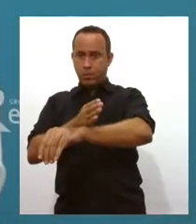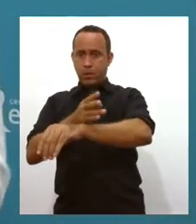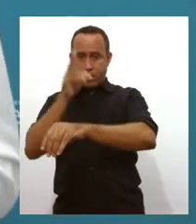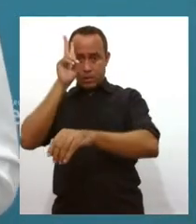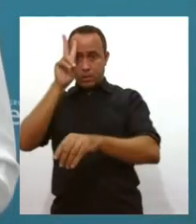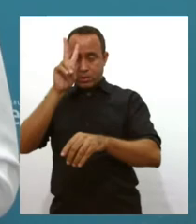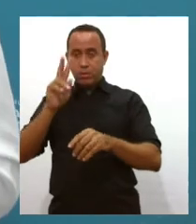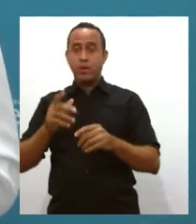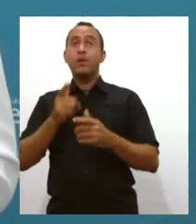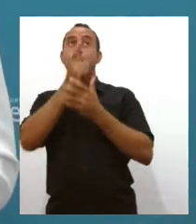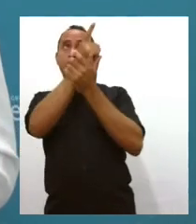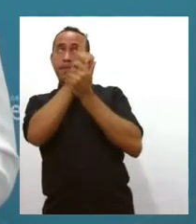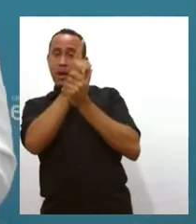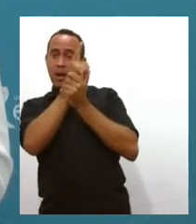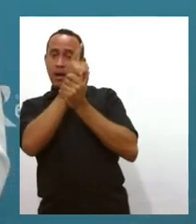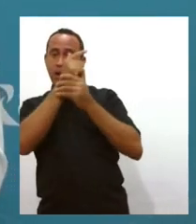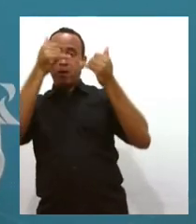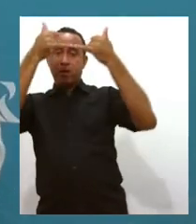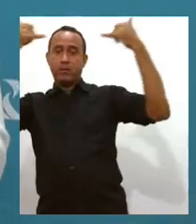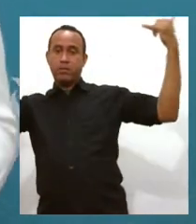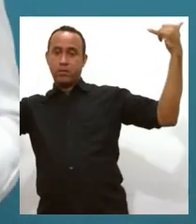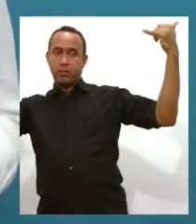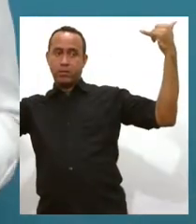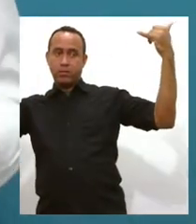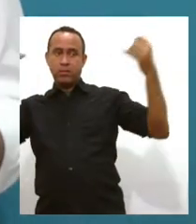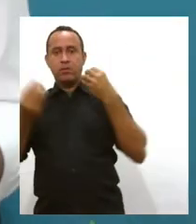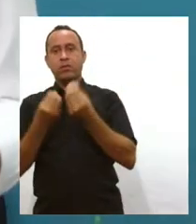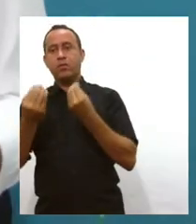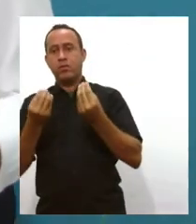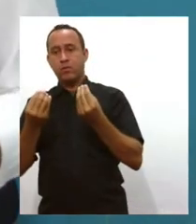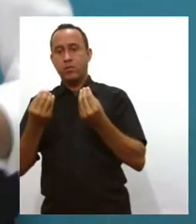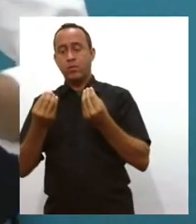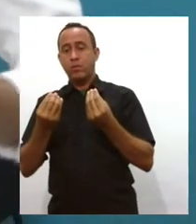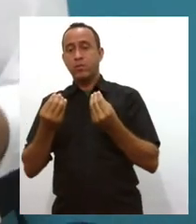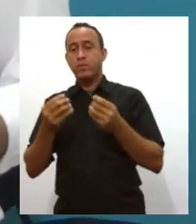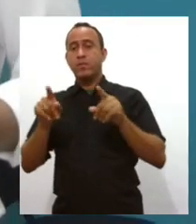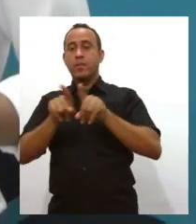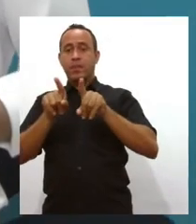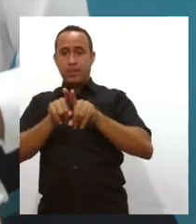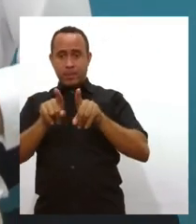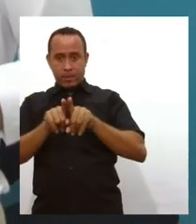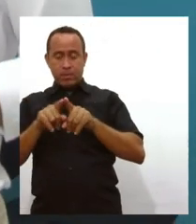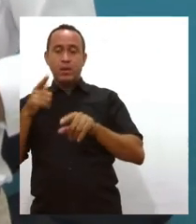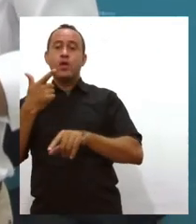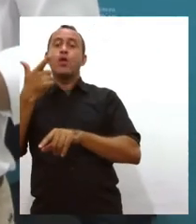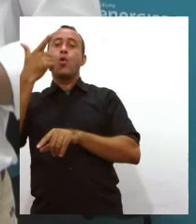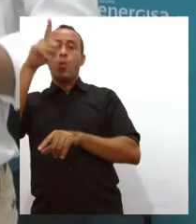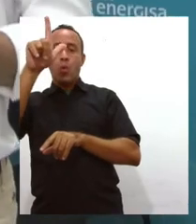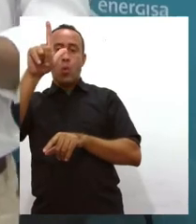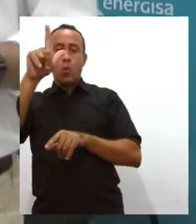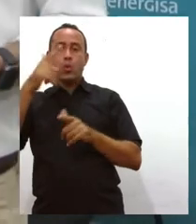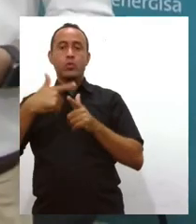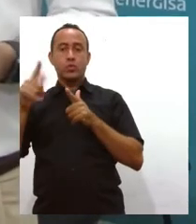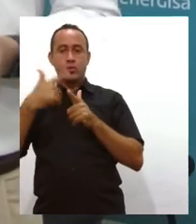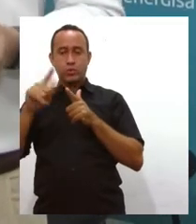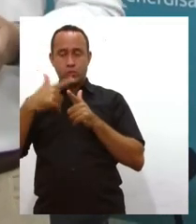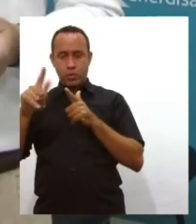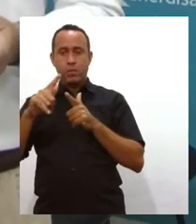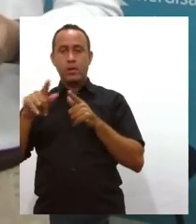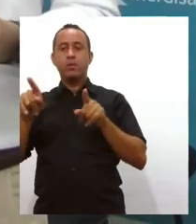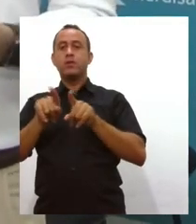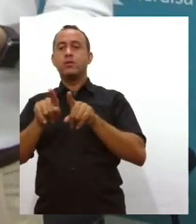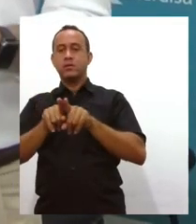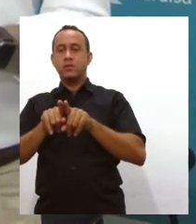envolvendo o tiro na rede. E, além do tiro, a gente tem outras ocorrências